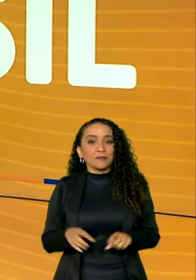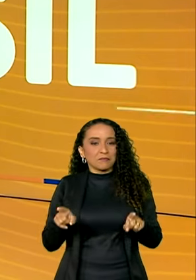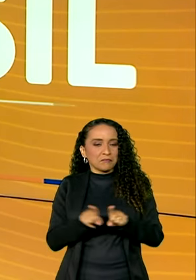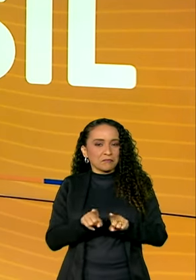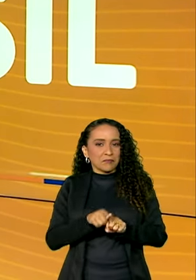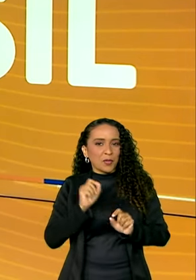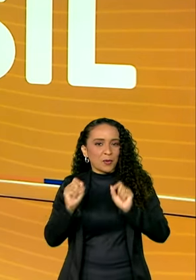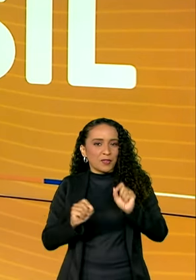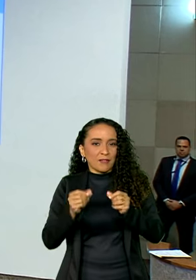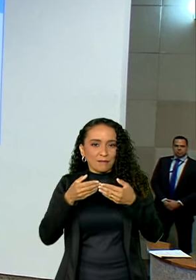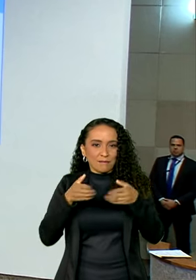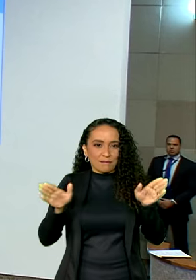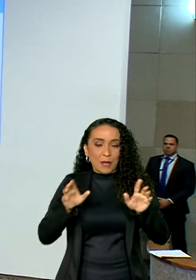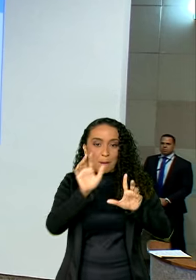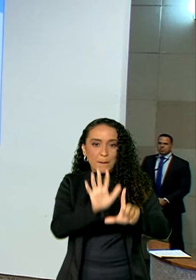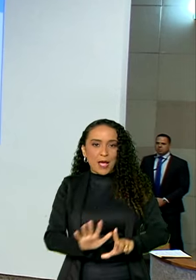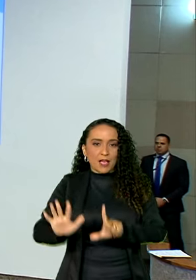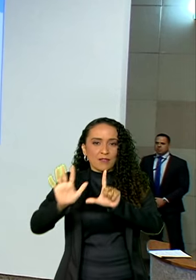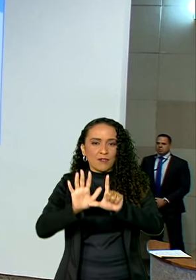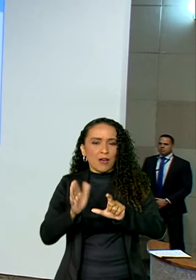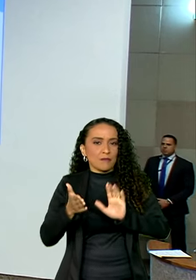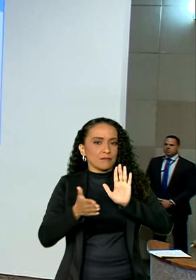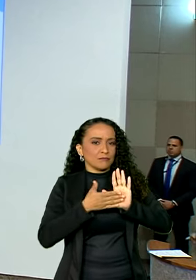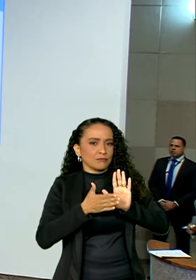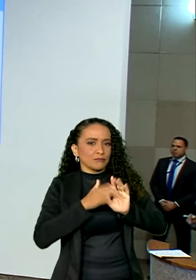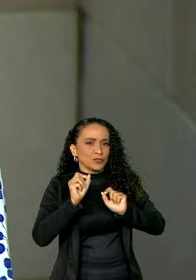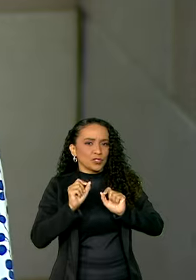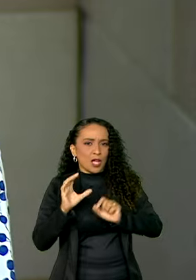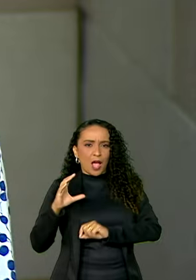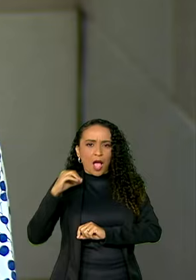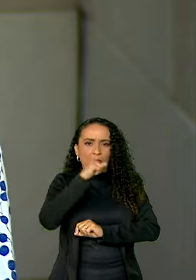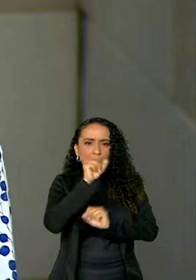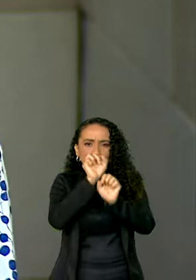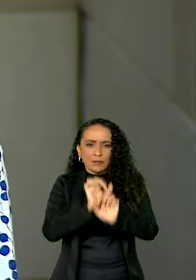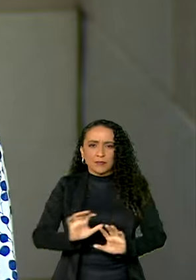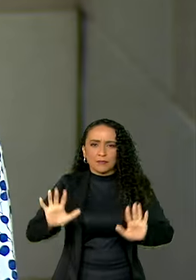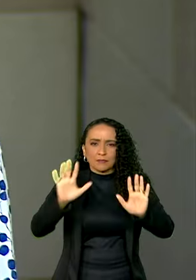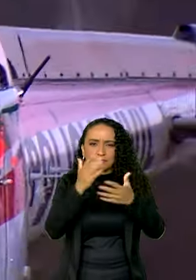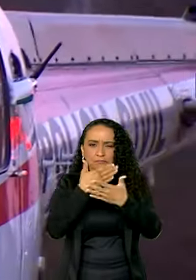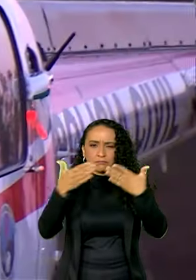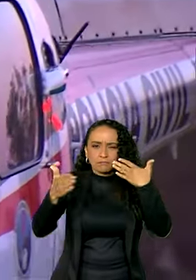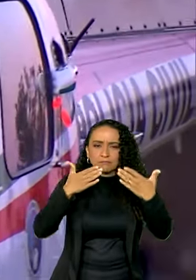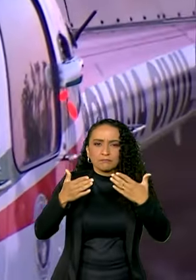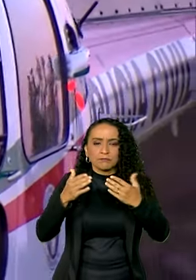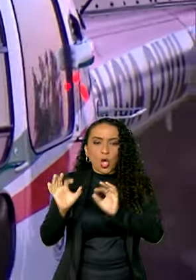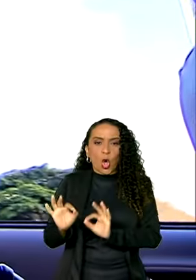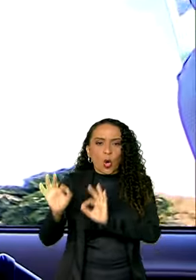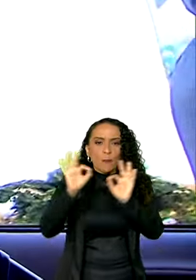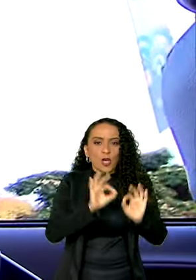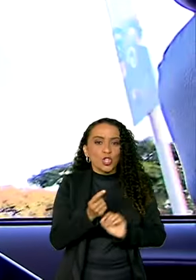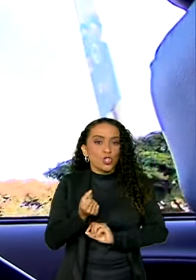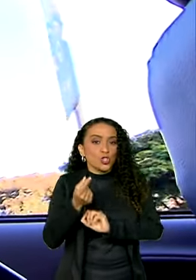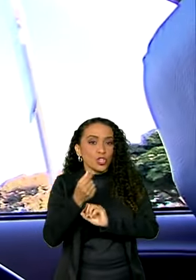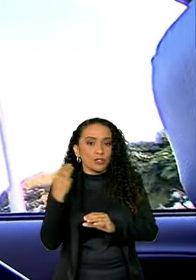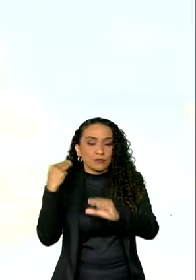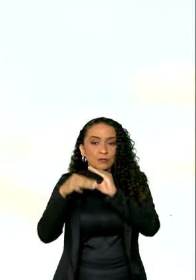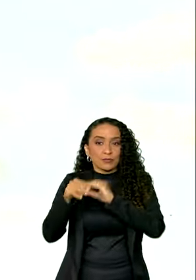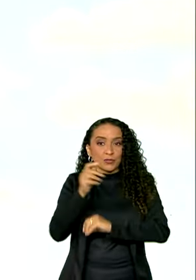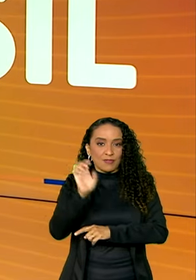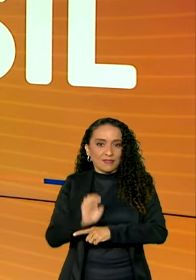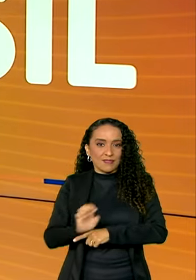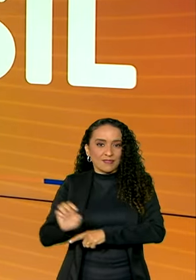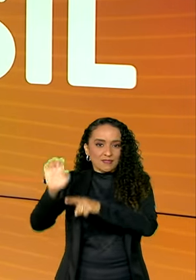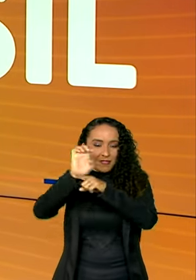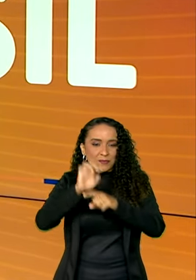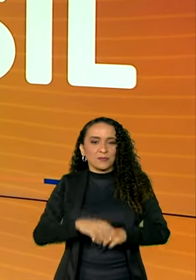veja também lançada a plataforma que promete mais agilidade e transparência no acompanhamento do dinheiro enviado aos